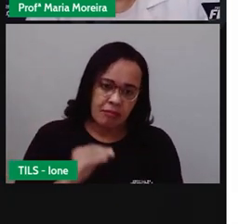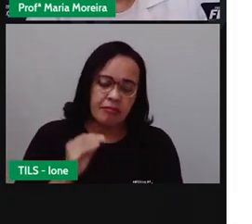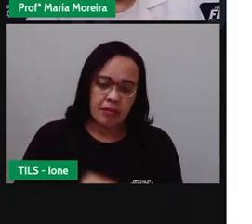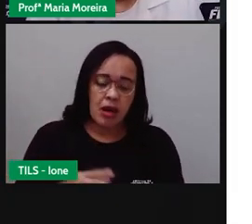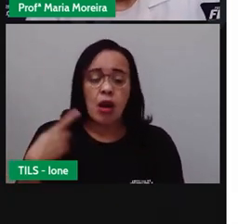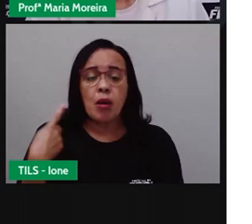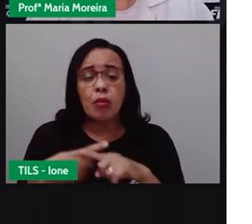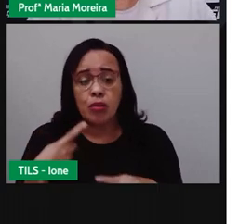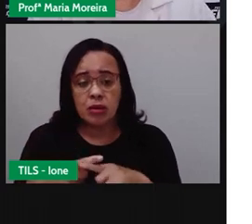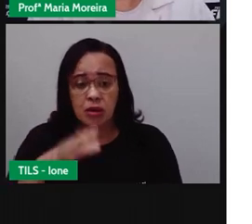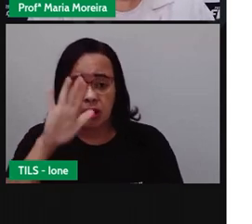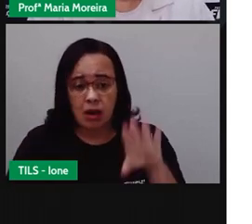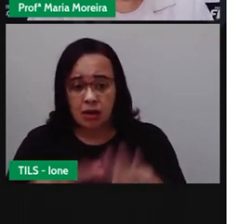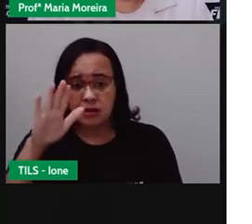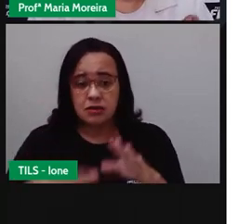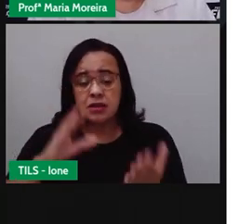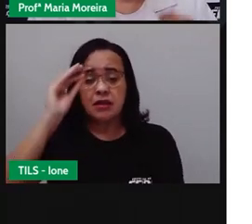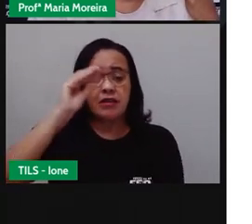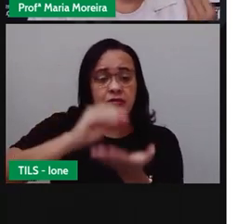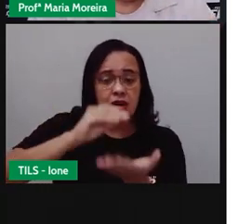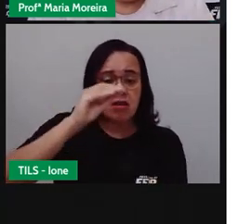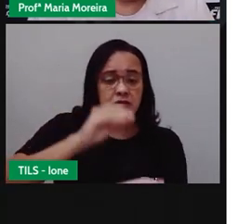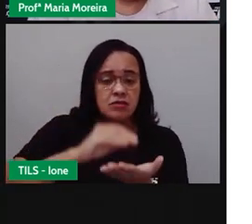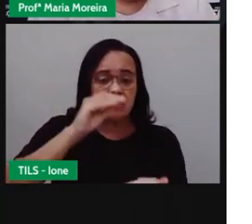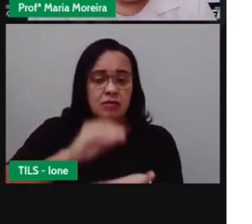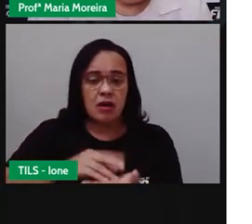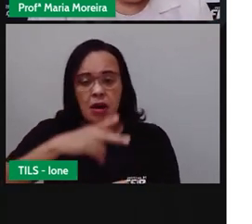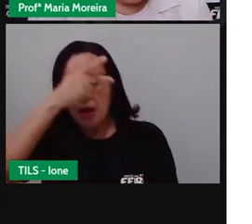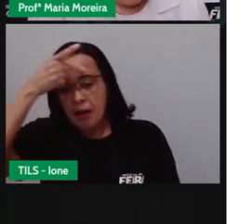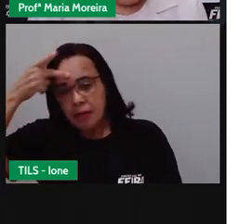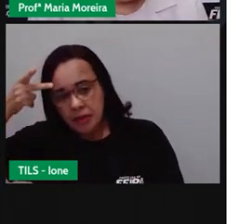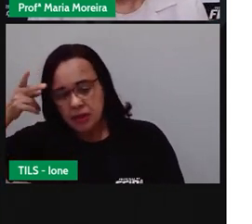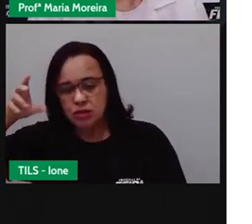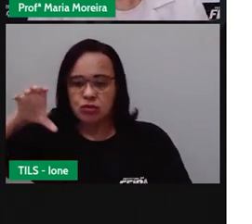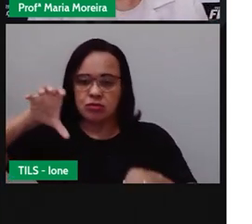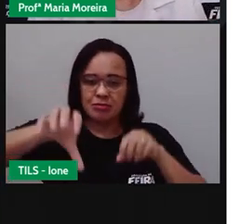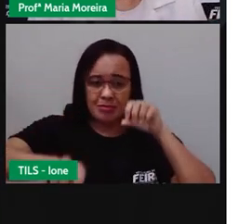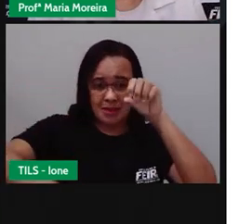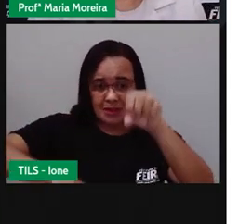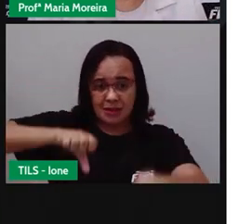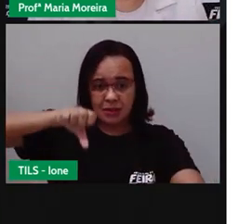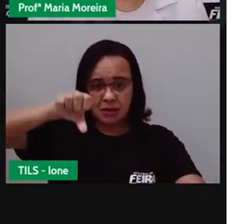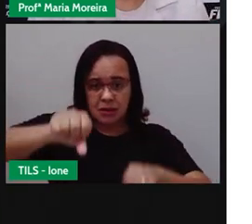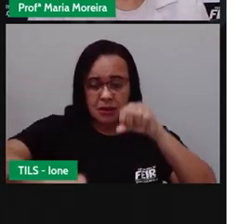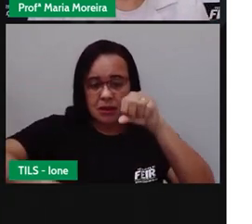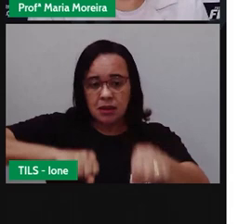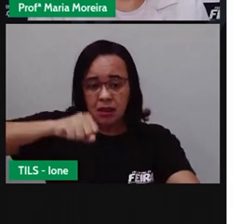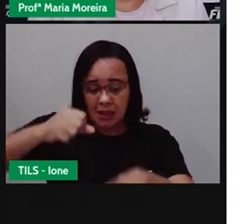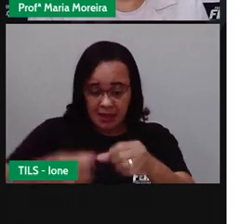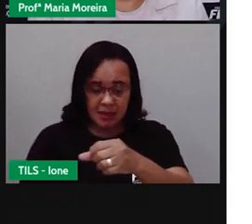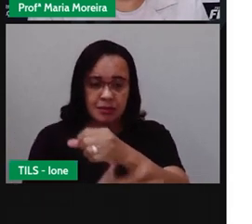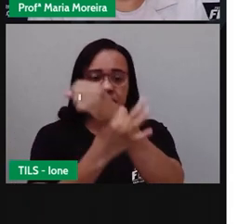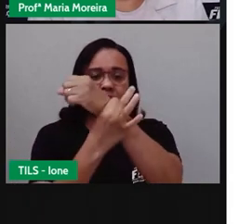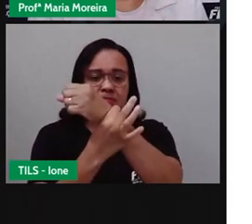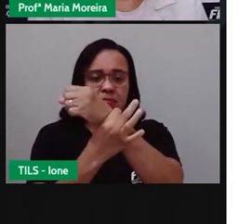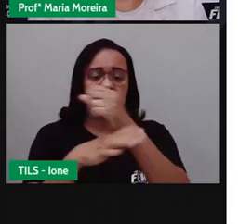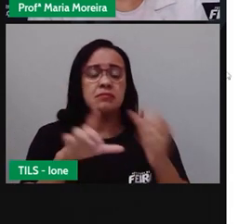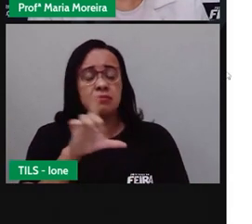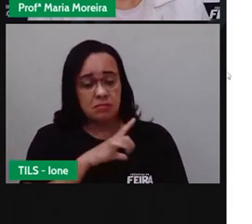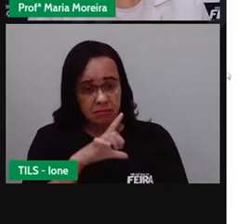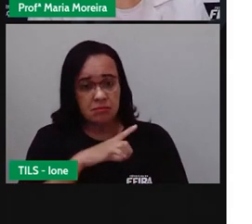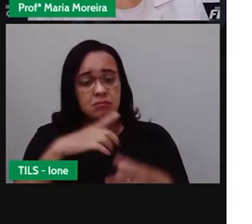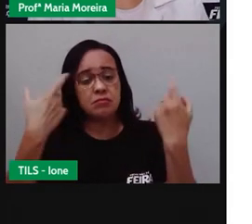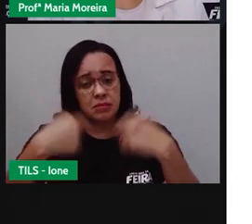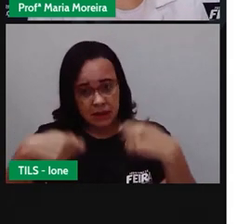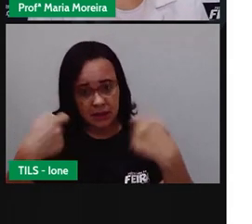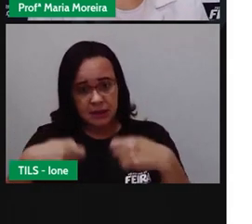condições para que essas pessoas se desloquem. Principalmente como? Com segurança, né?